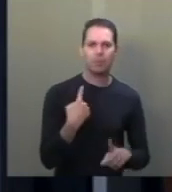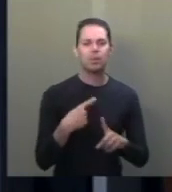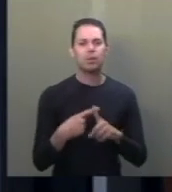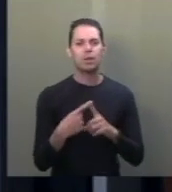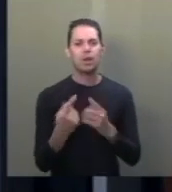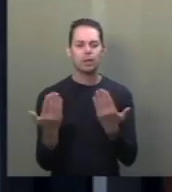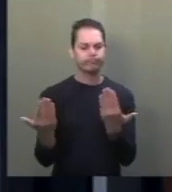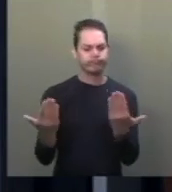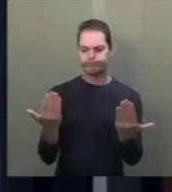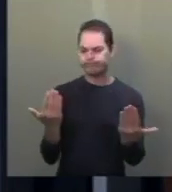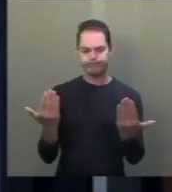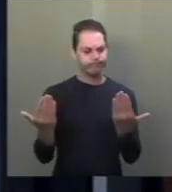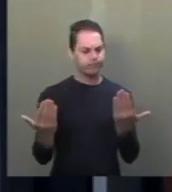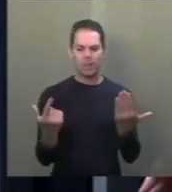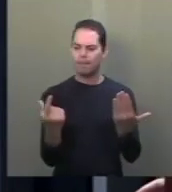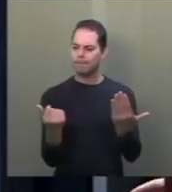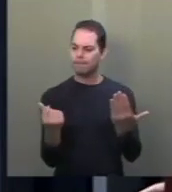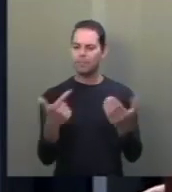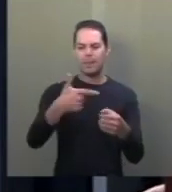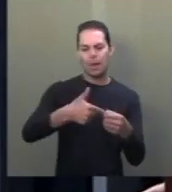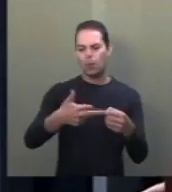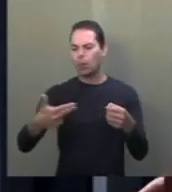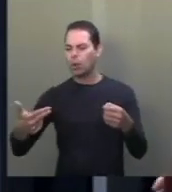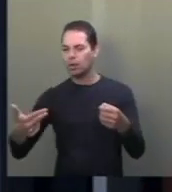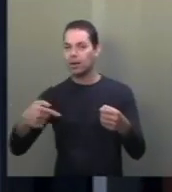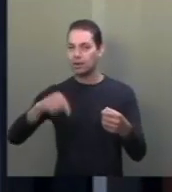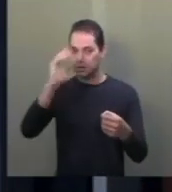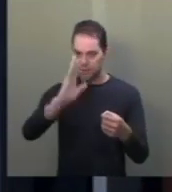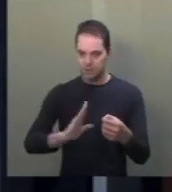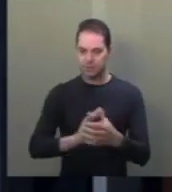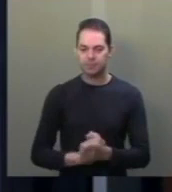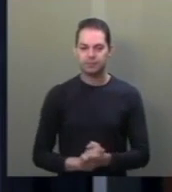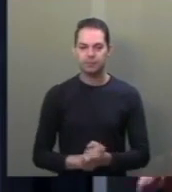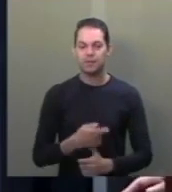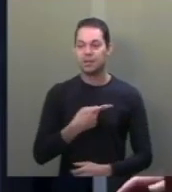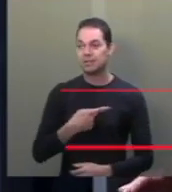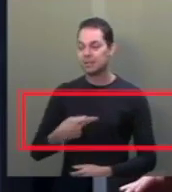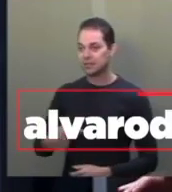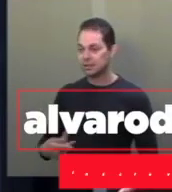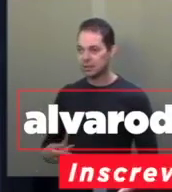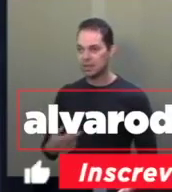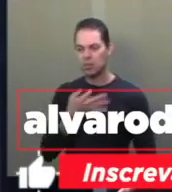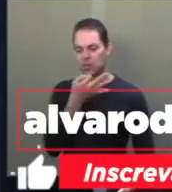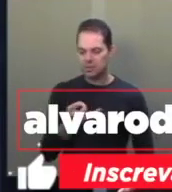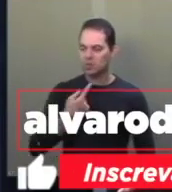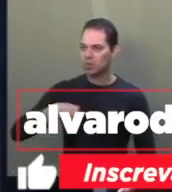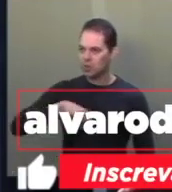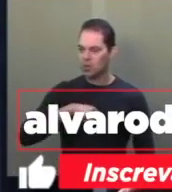fixação de preços dos combustíveis no país. Presidente, esta é a nossa posição,